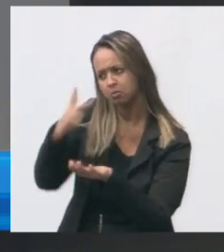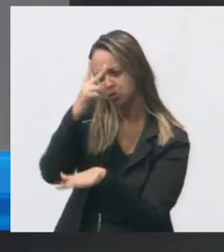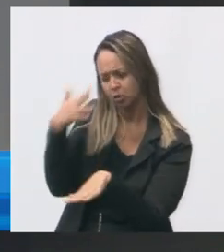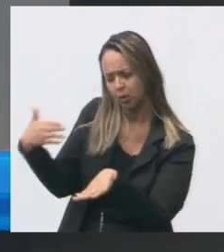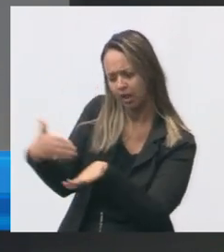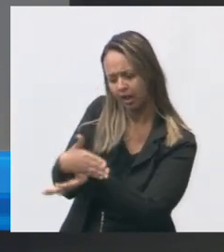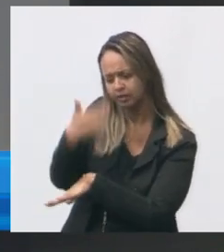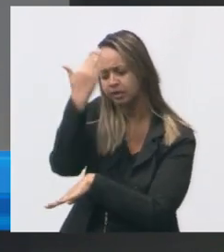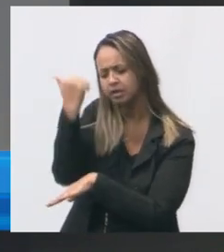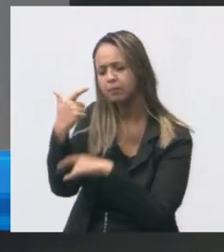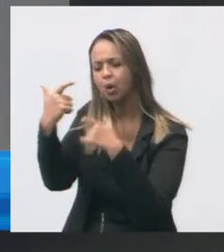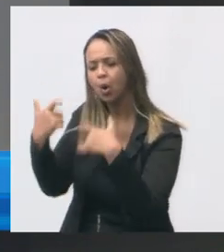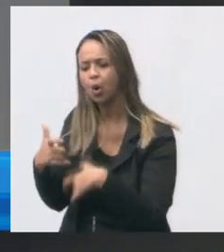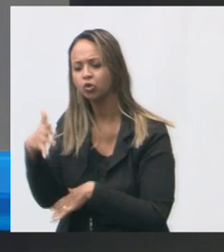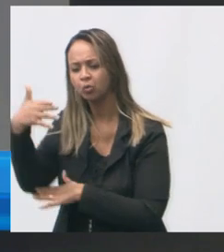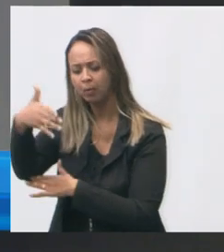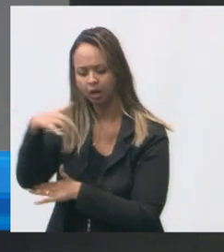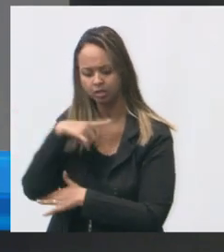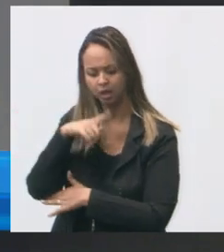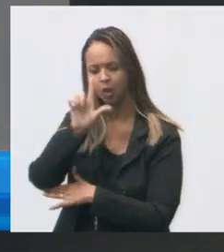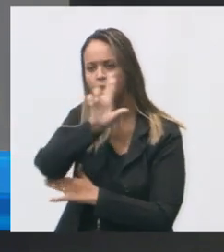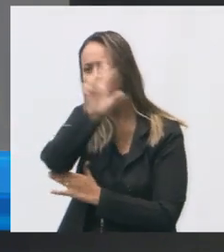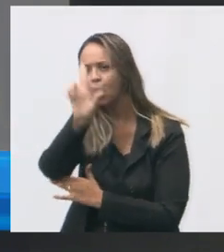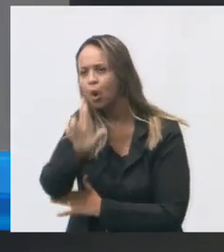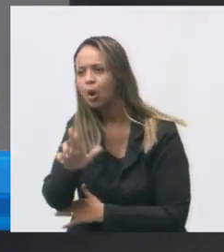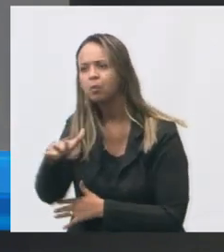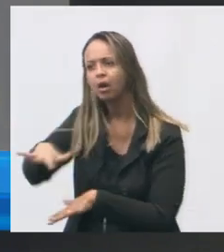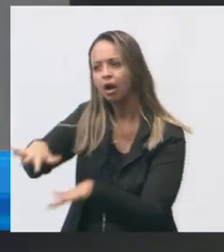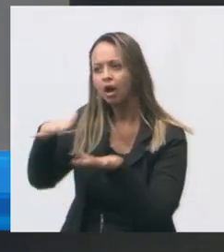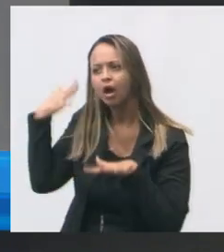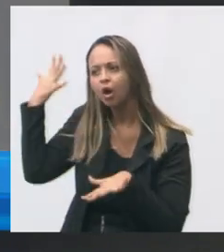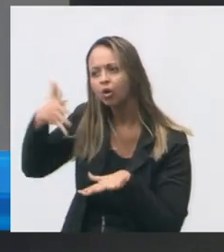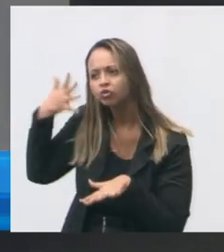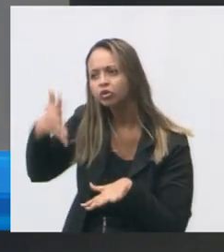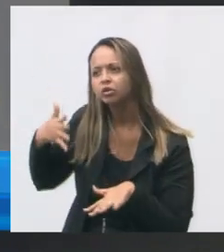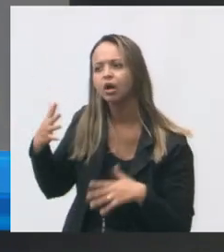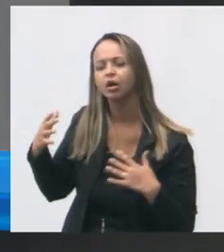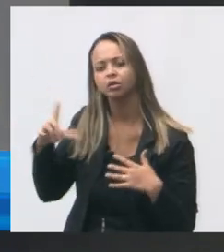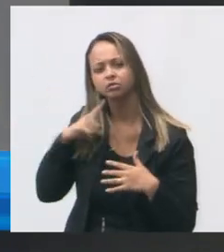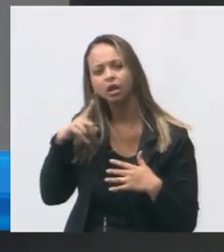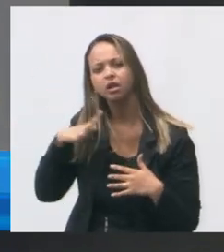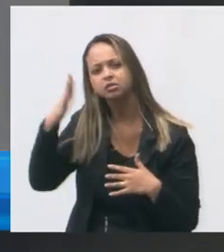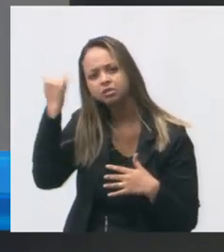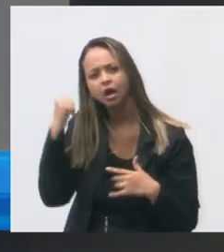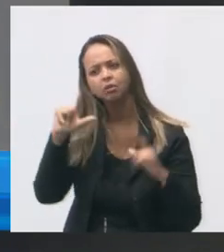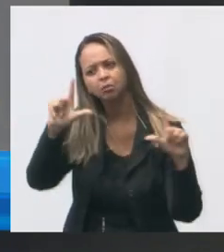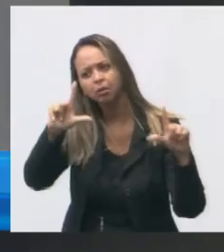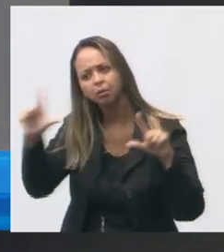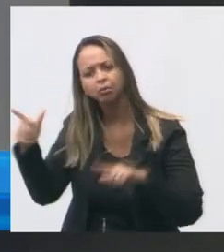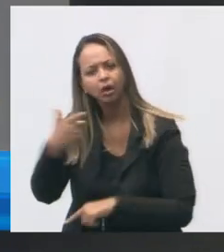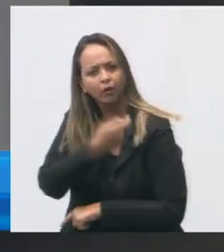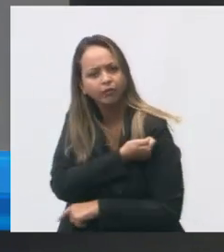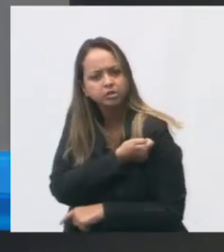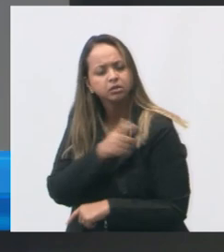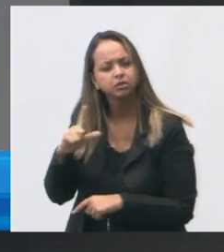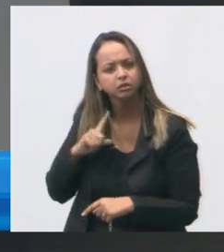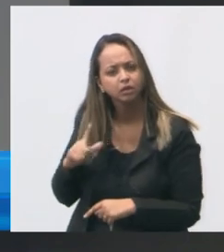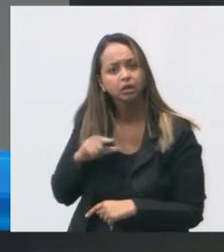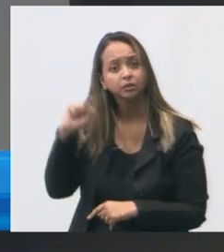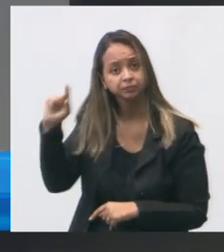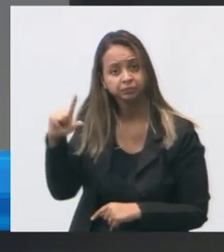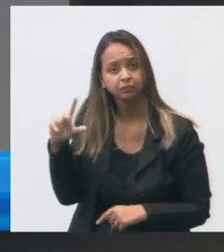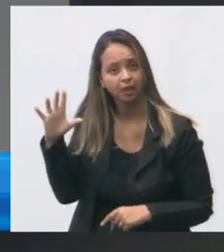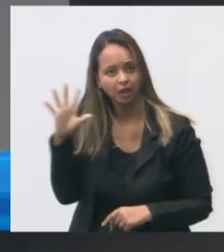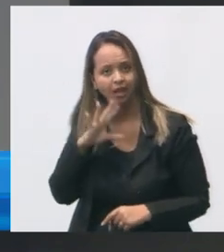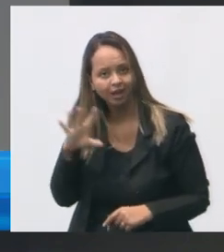sabe para onde ela vai onde tem o auditório onde está a sala de consultório a vacinação essa aqui tem um padrão